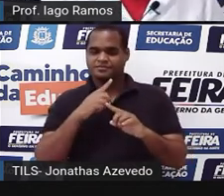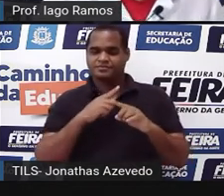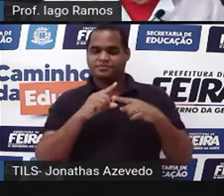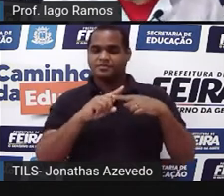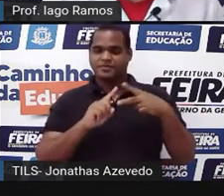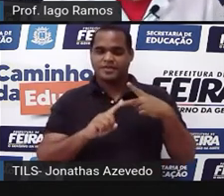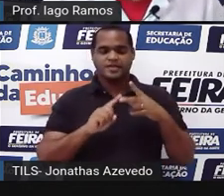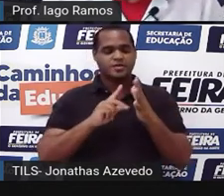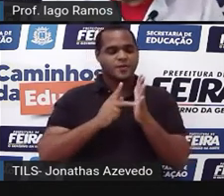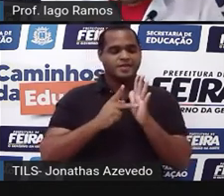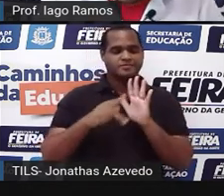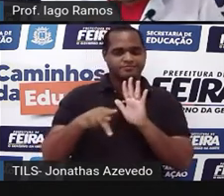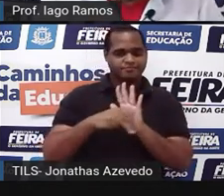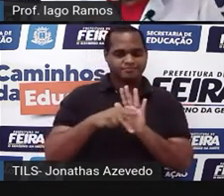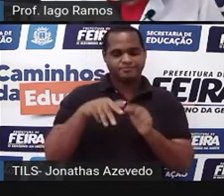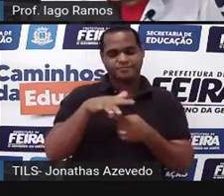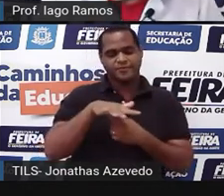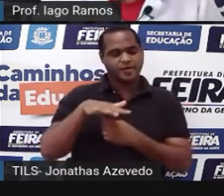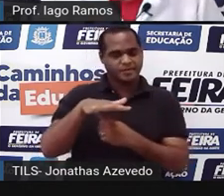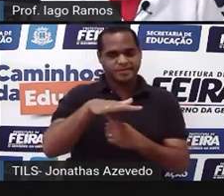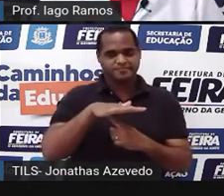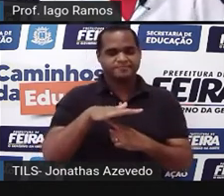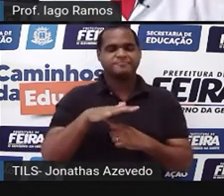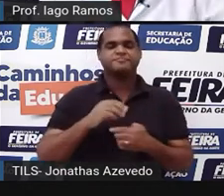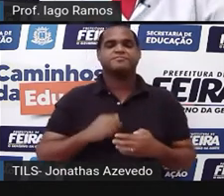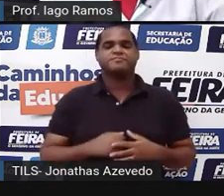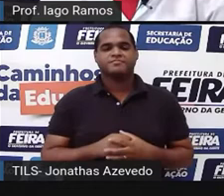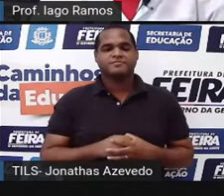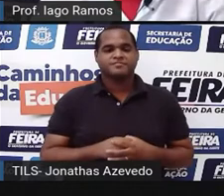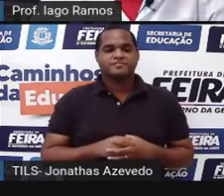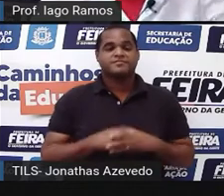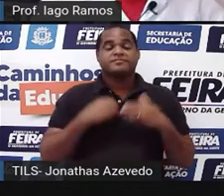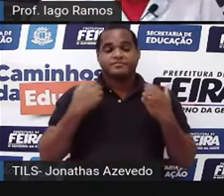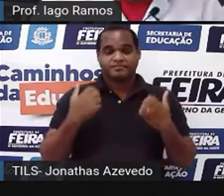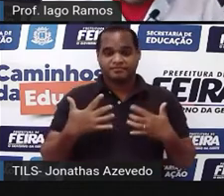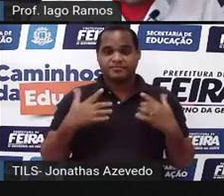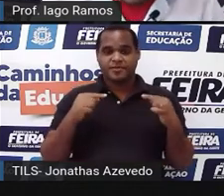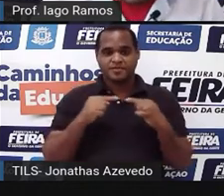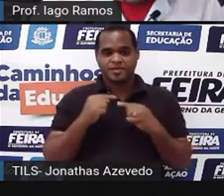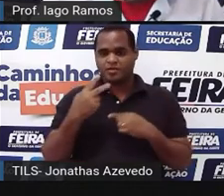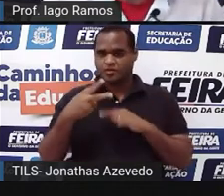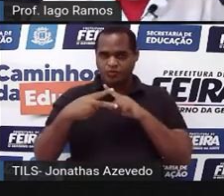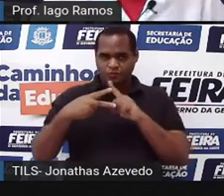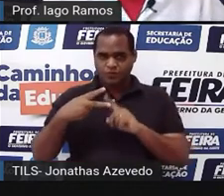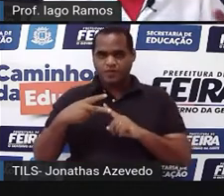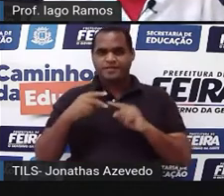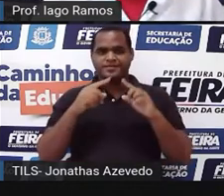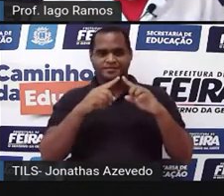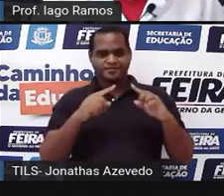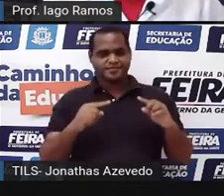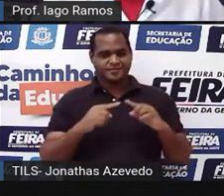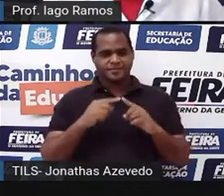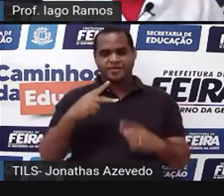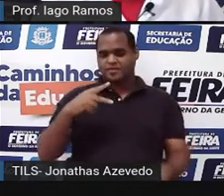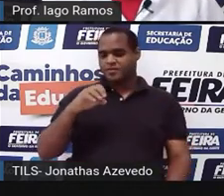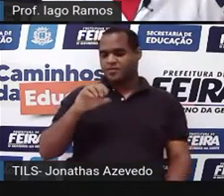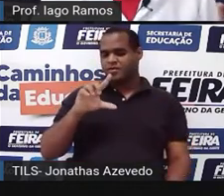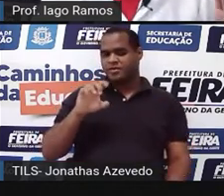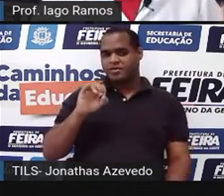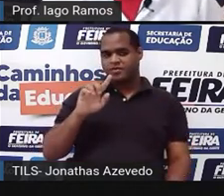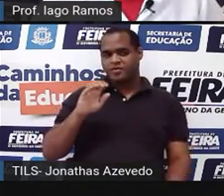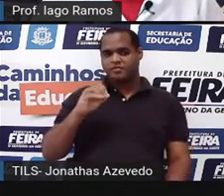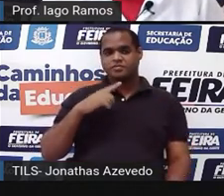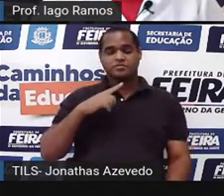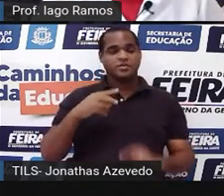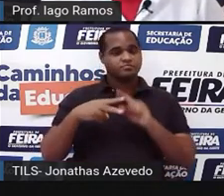geométricas planas, né? São dois polígonos e esses polígonos que estão aí